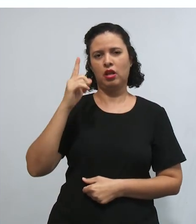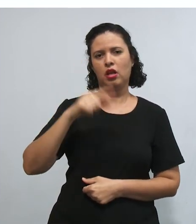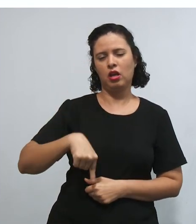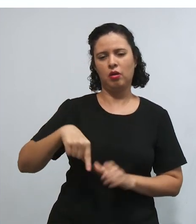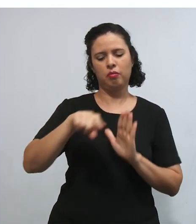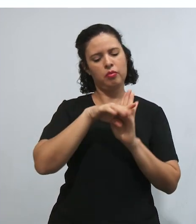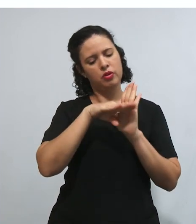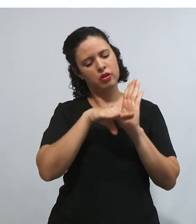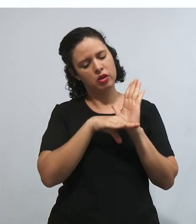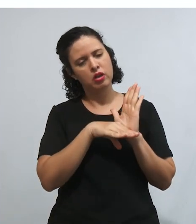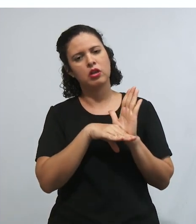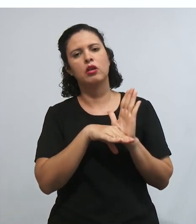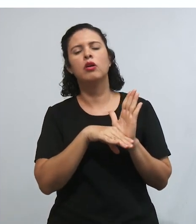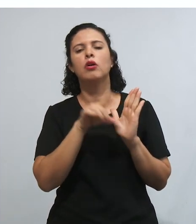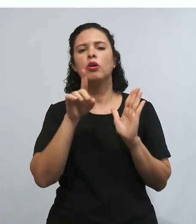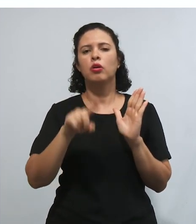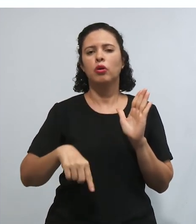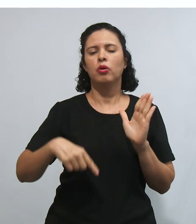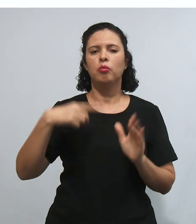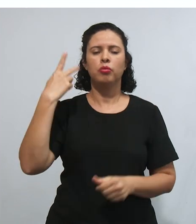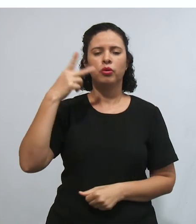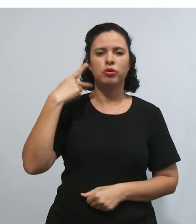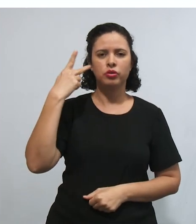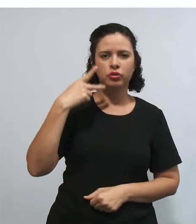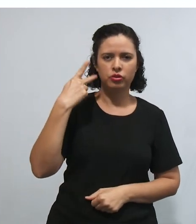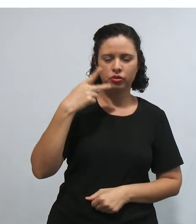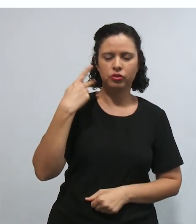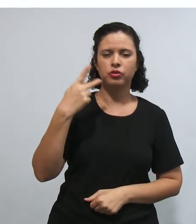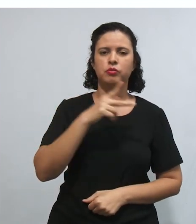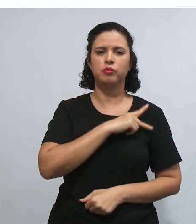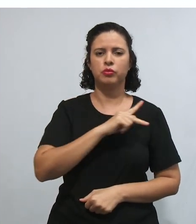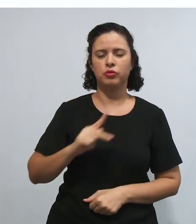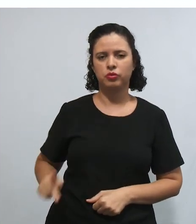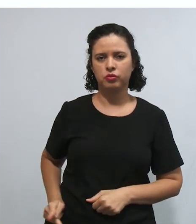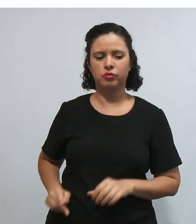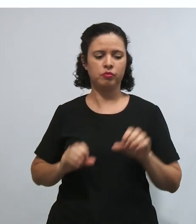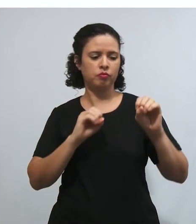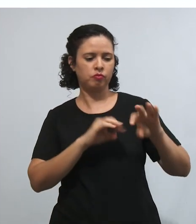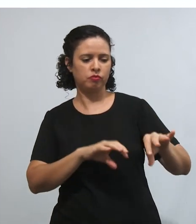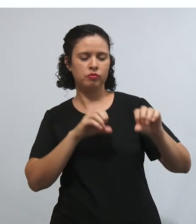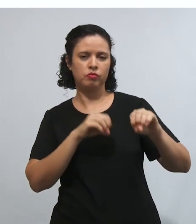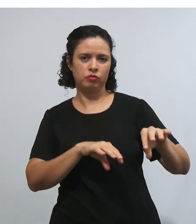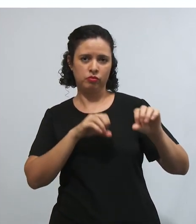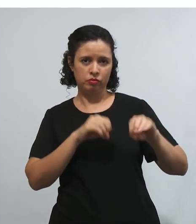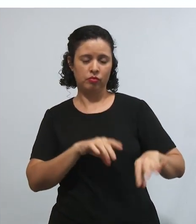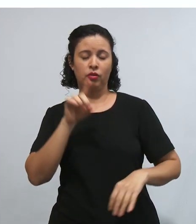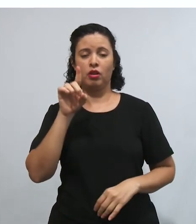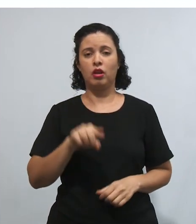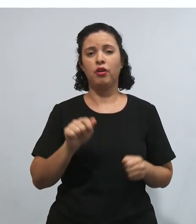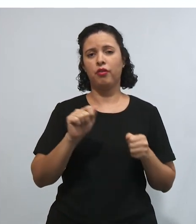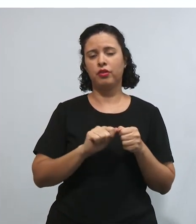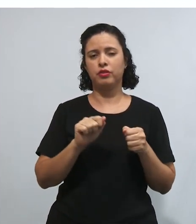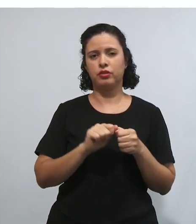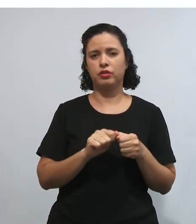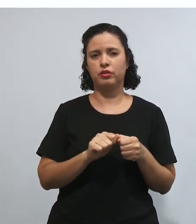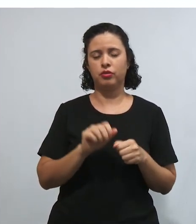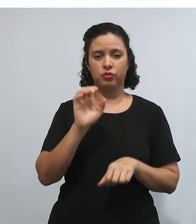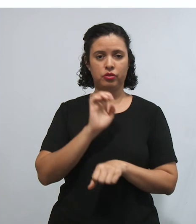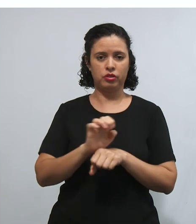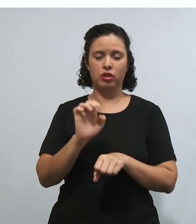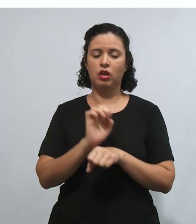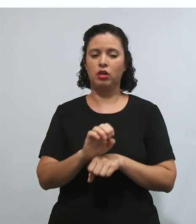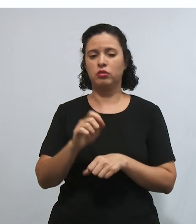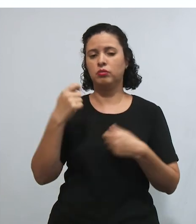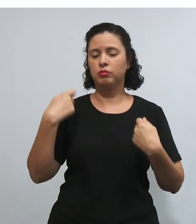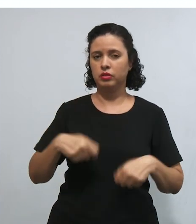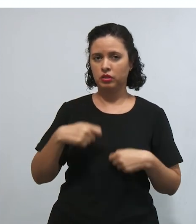públicas para educação, por exemplo, tá? Então, essa questão de fazer é uma situação que o Estado tem que trazer